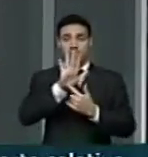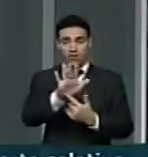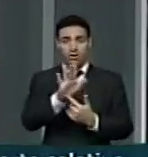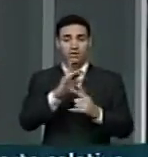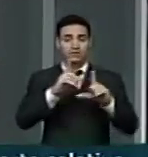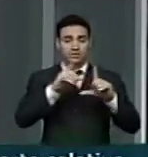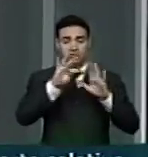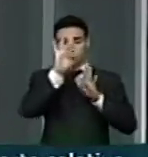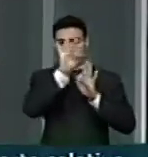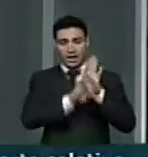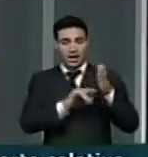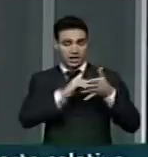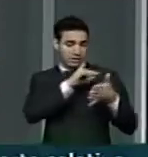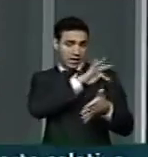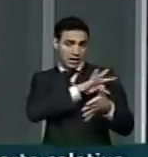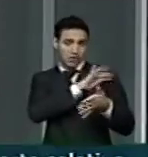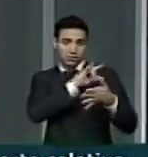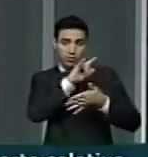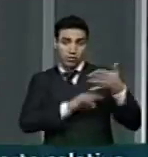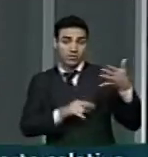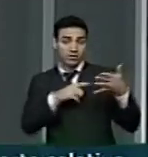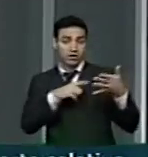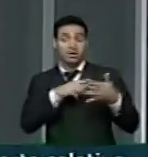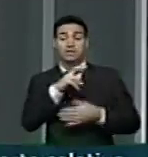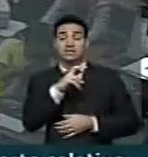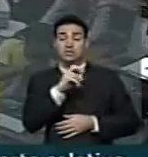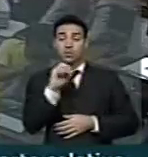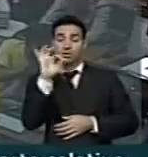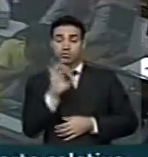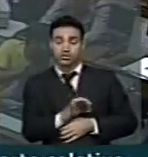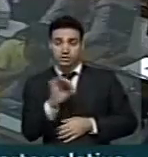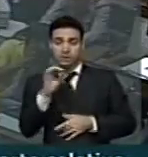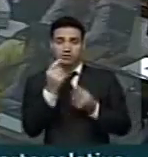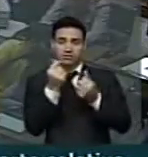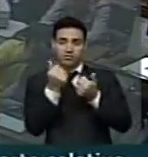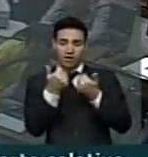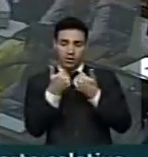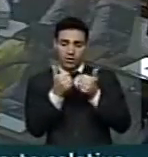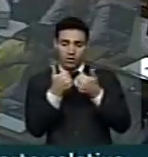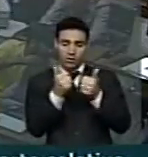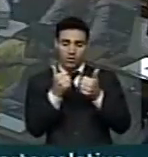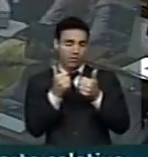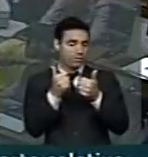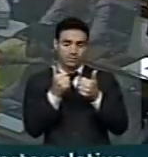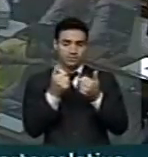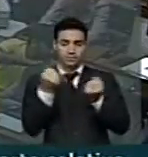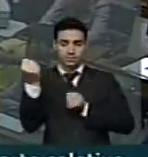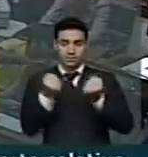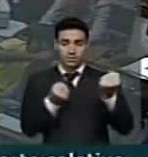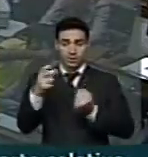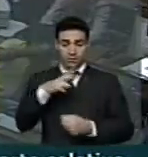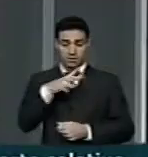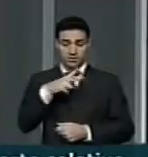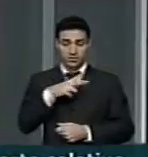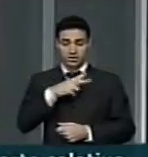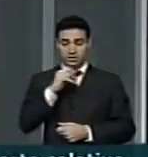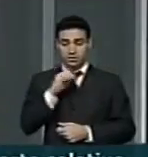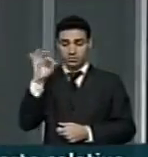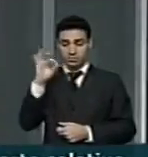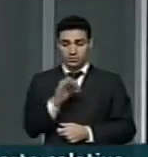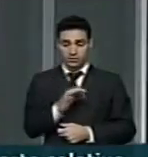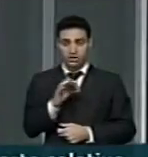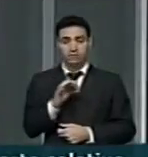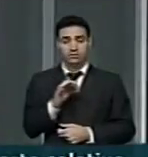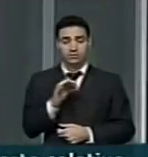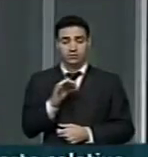nota técnica, onde cerca de 50% do custo do transporte privado ele é coberto, ele